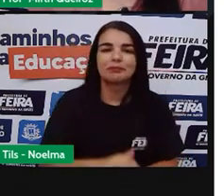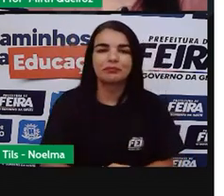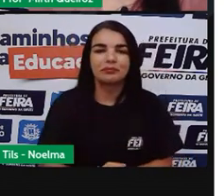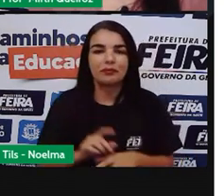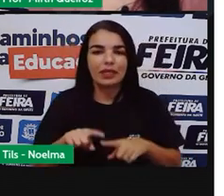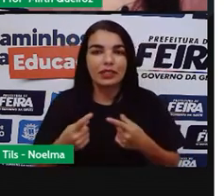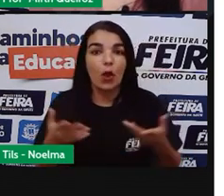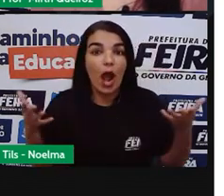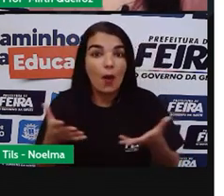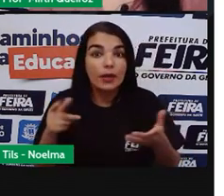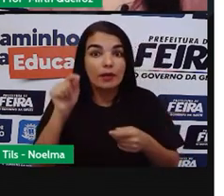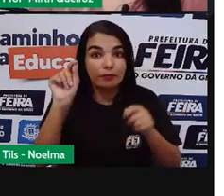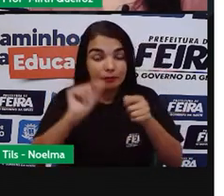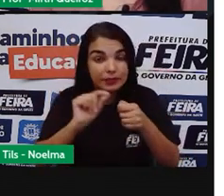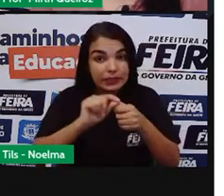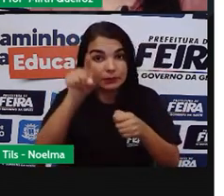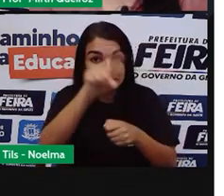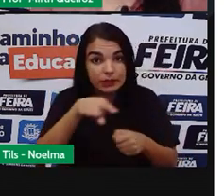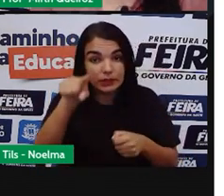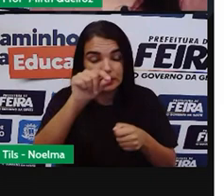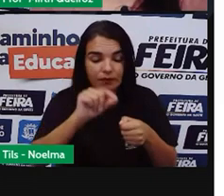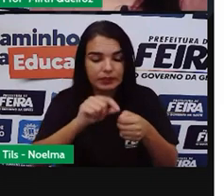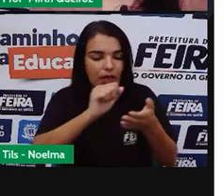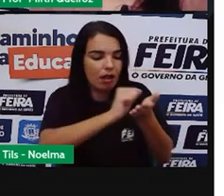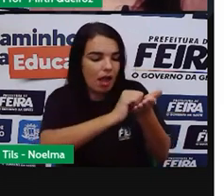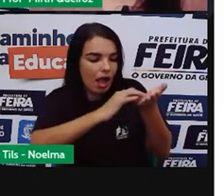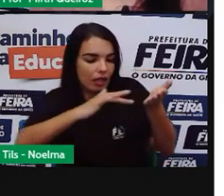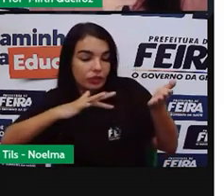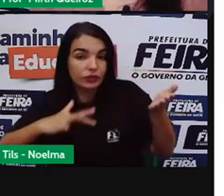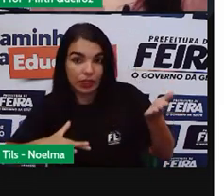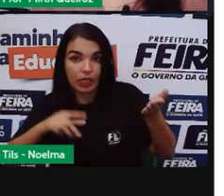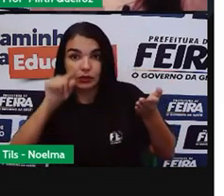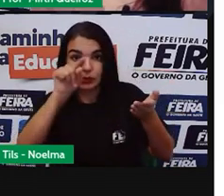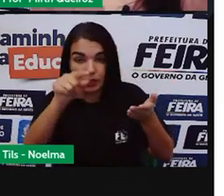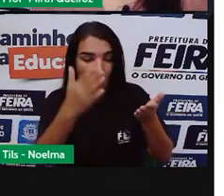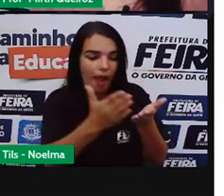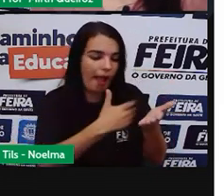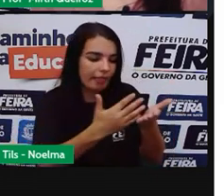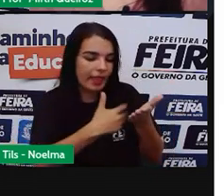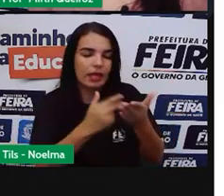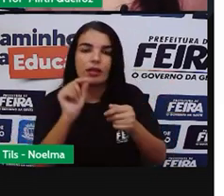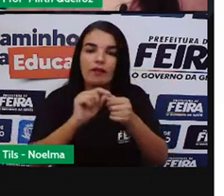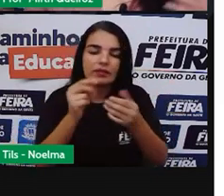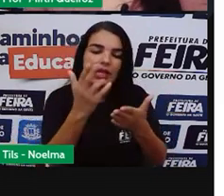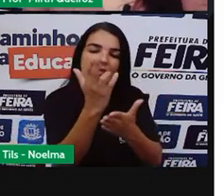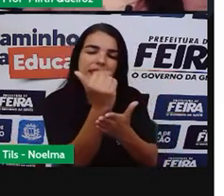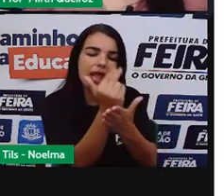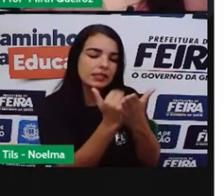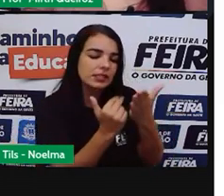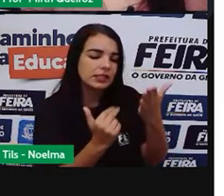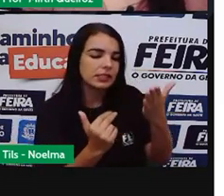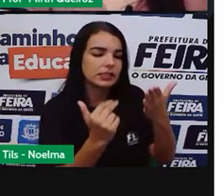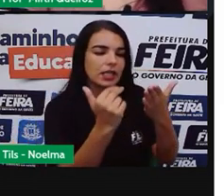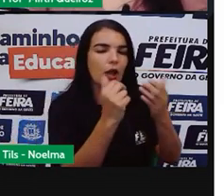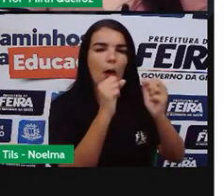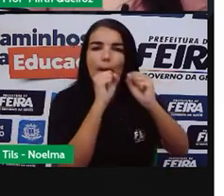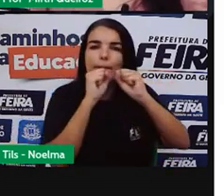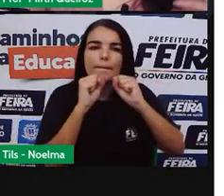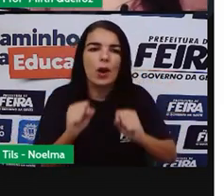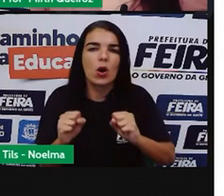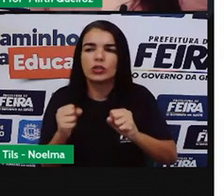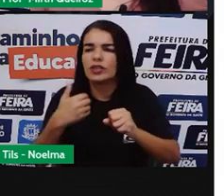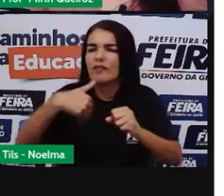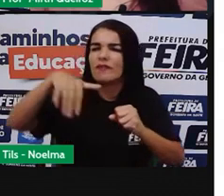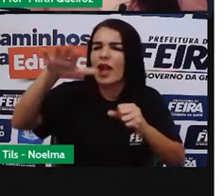caderno de desenho De vocês Fazer um desenho Que represente A natureza Fazer um passeio Pelo